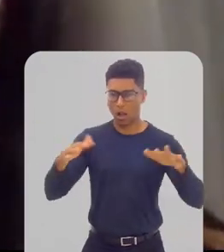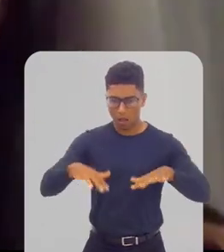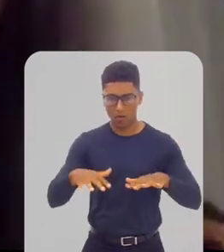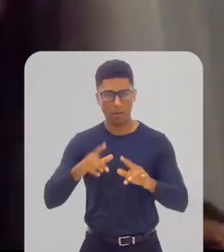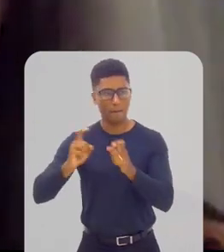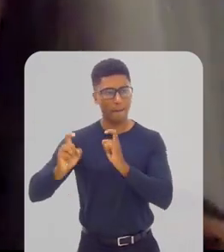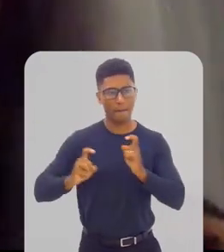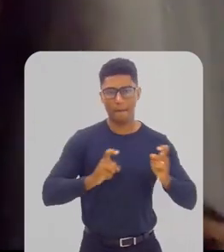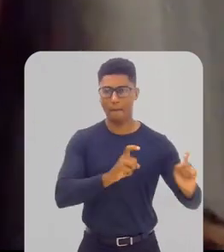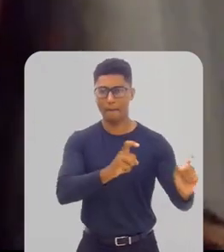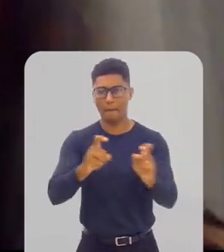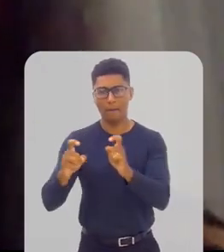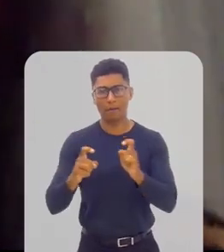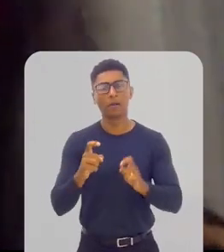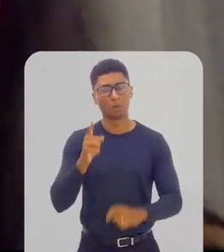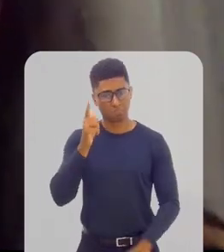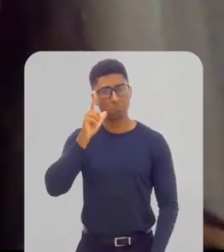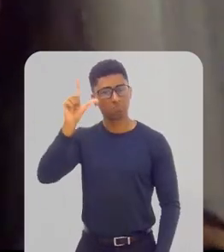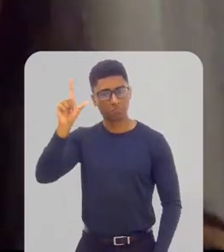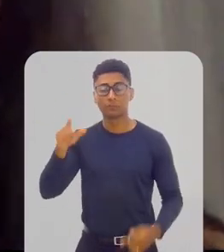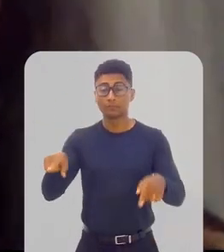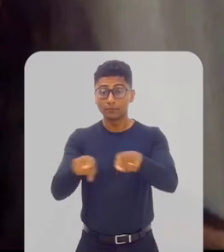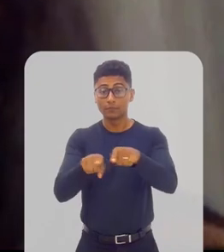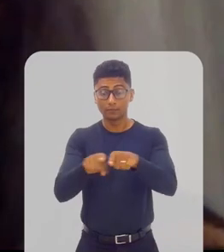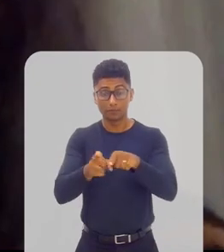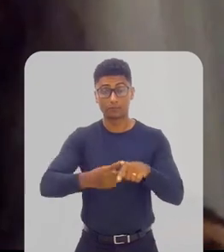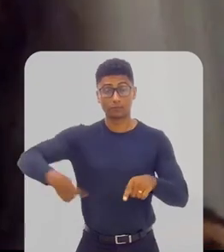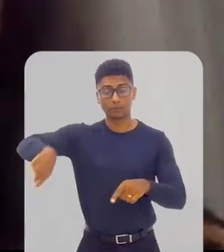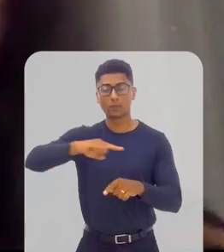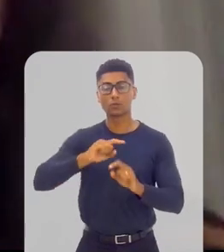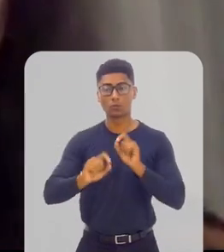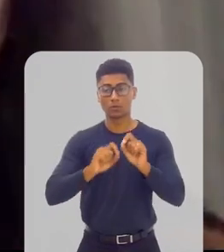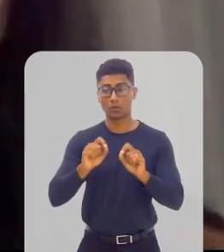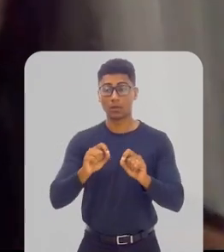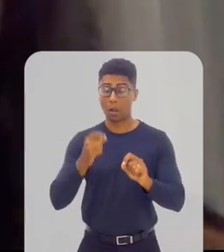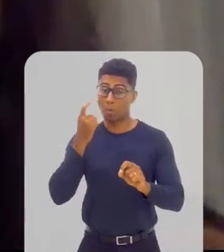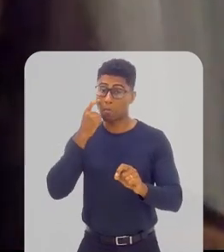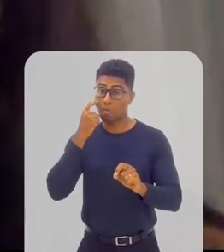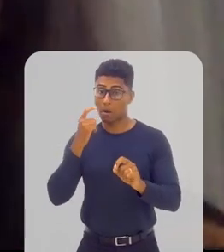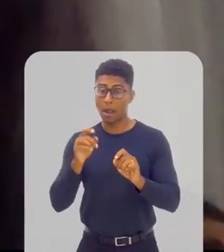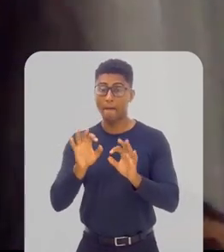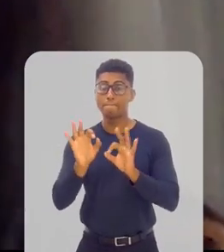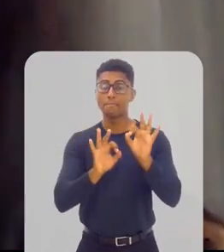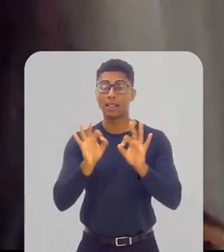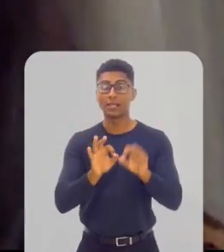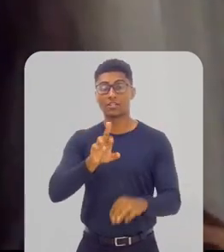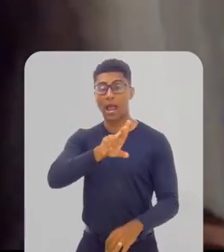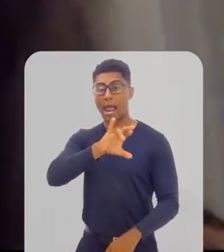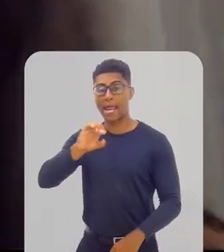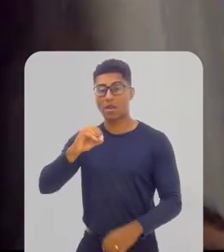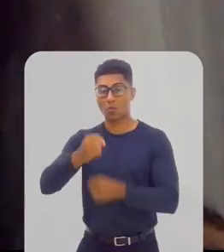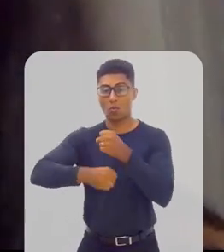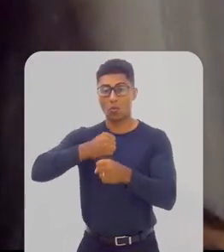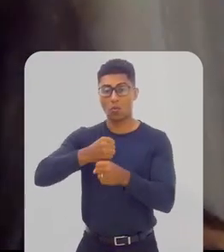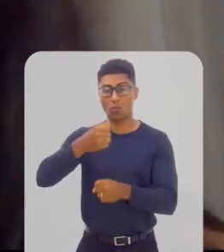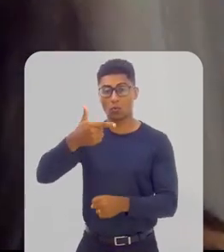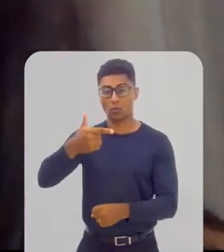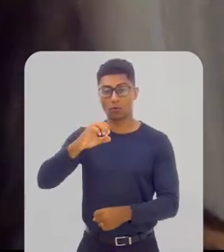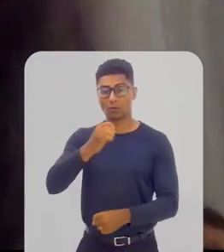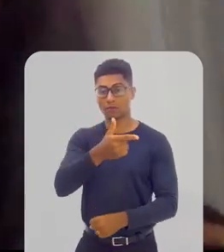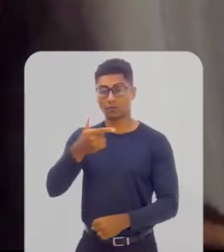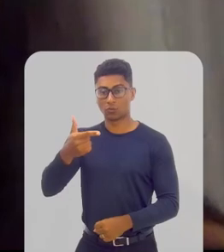atuação. E, além disso, nós estamos construindo o Planeja Rio 2022, que é um conjunto de